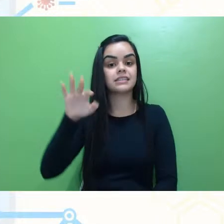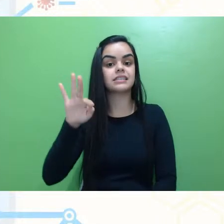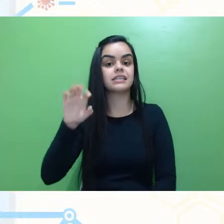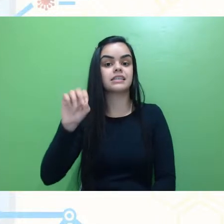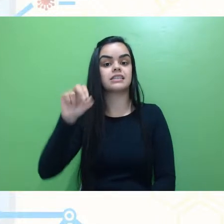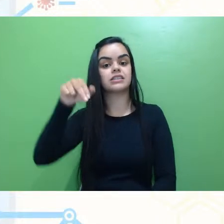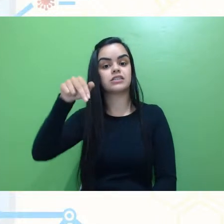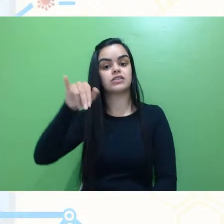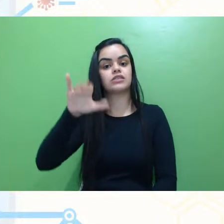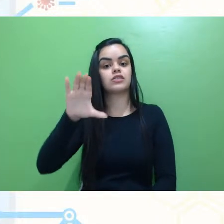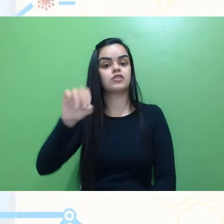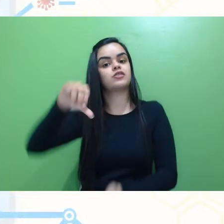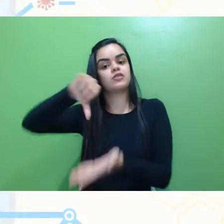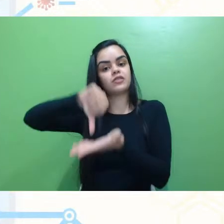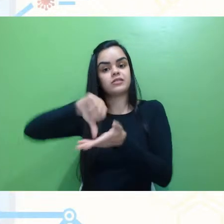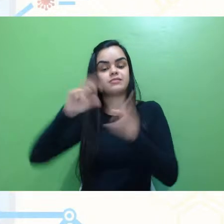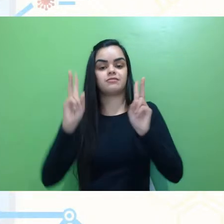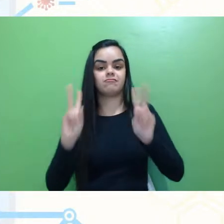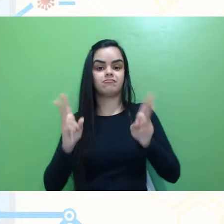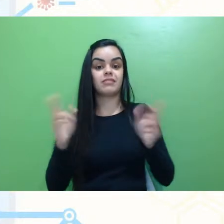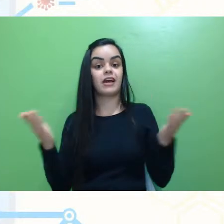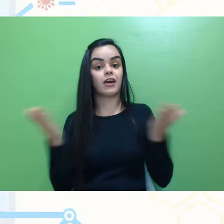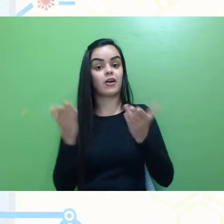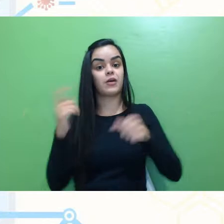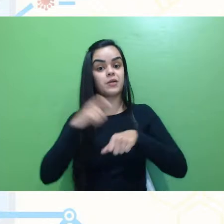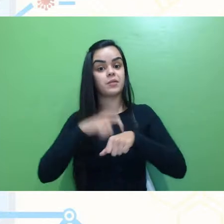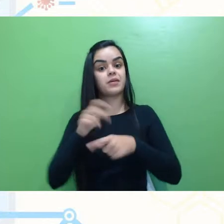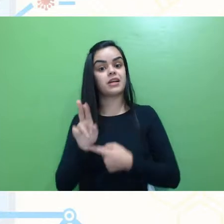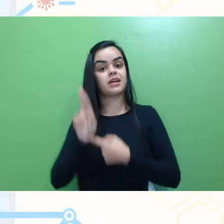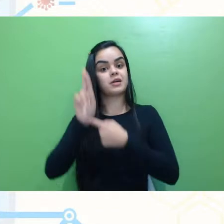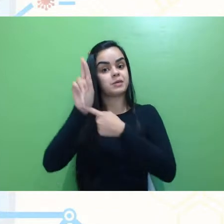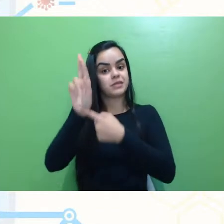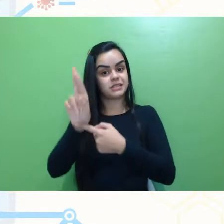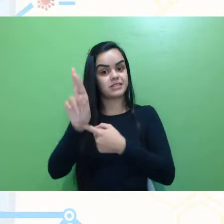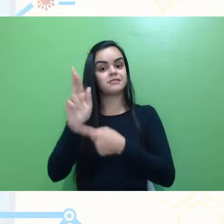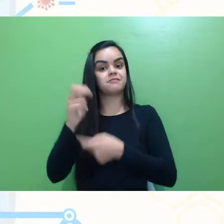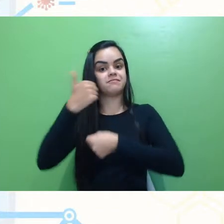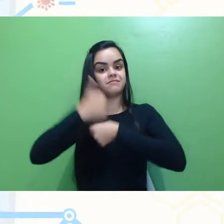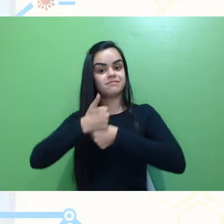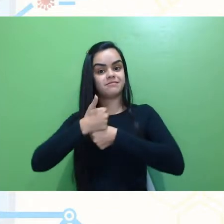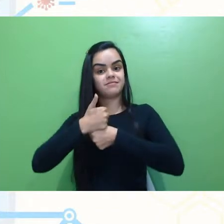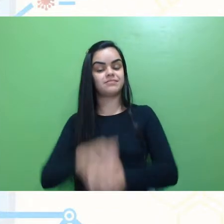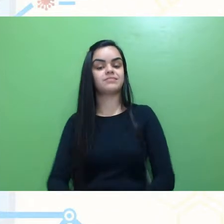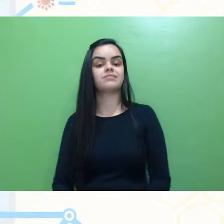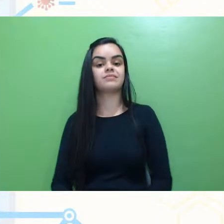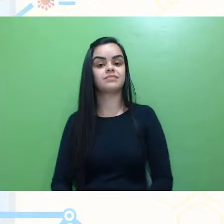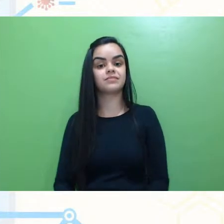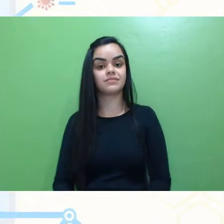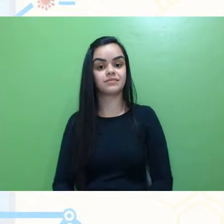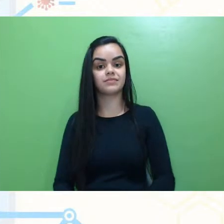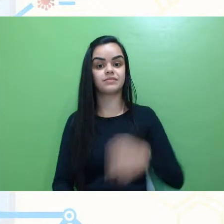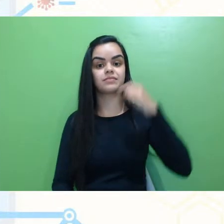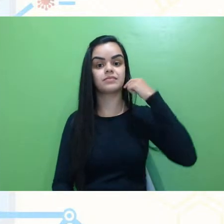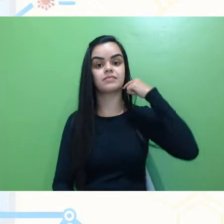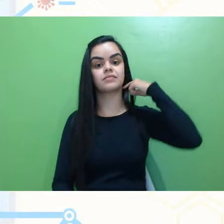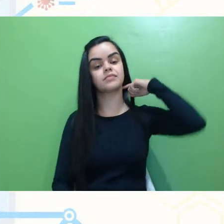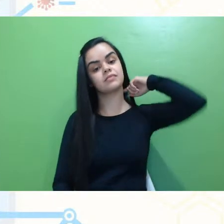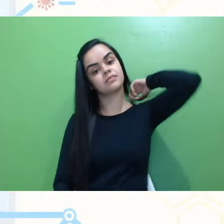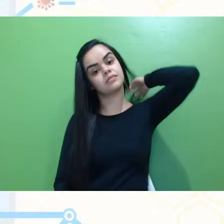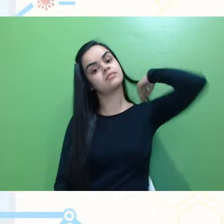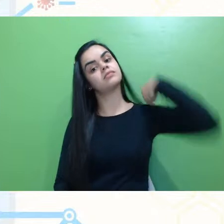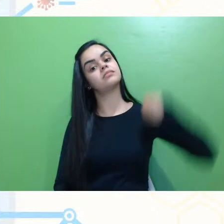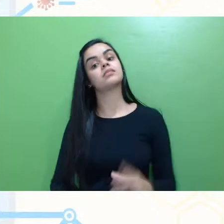de campus e, nesse momento, representando a direção do campus, os